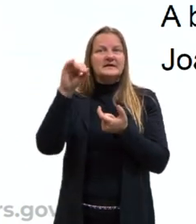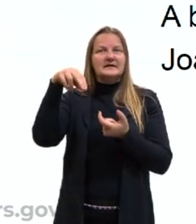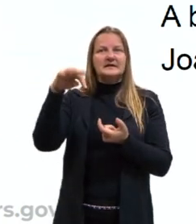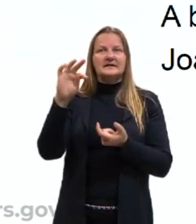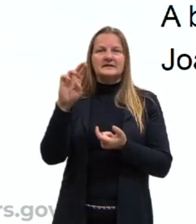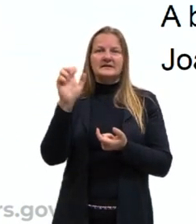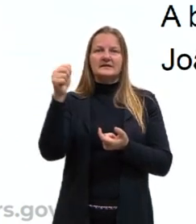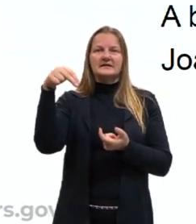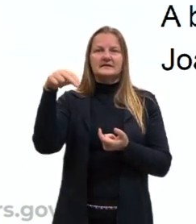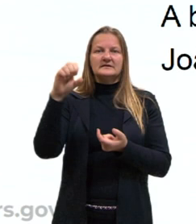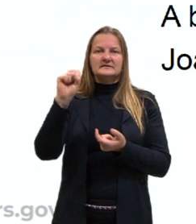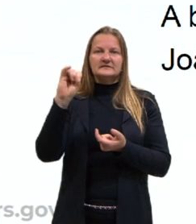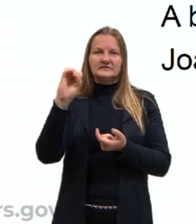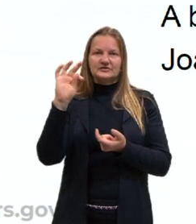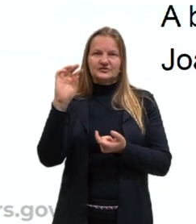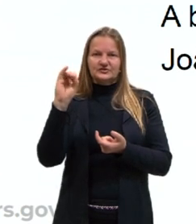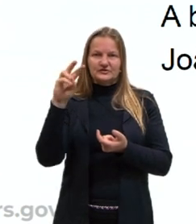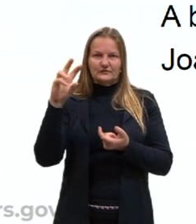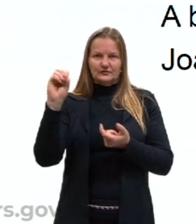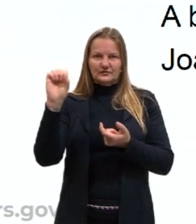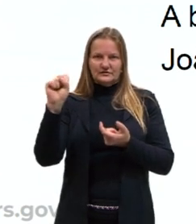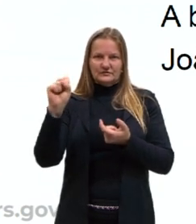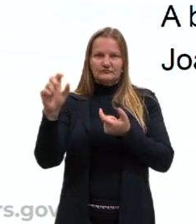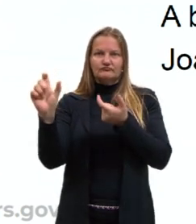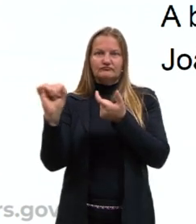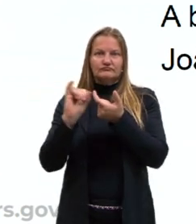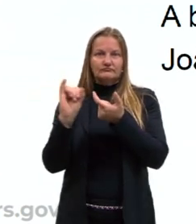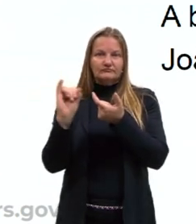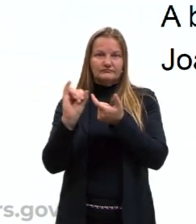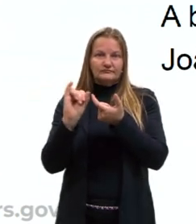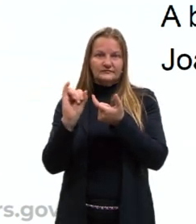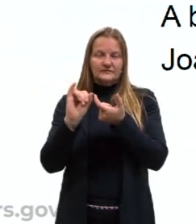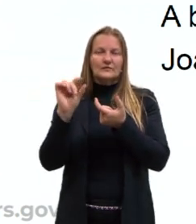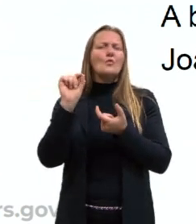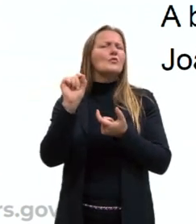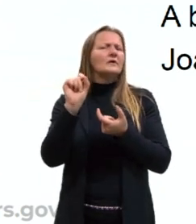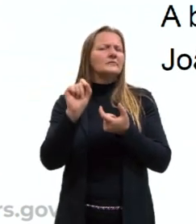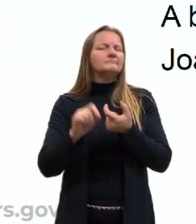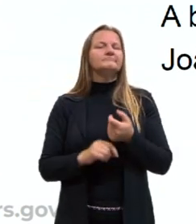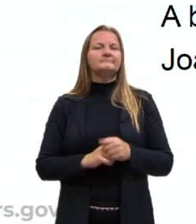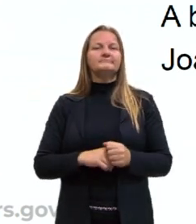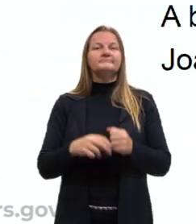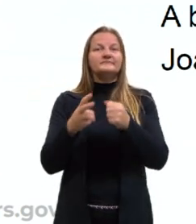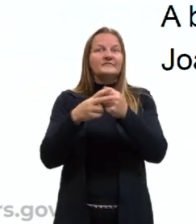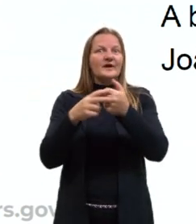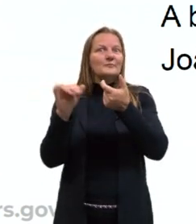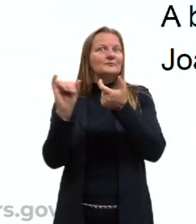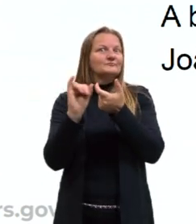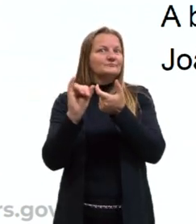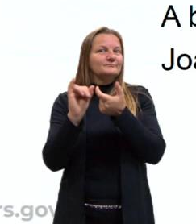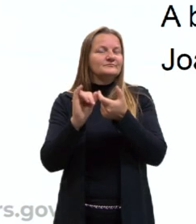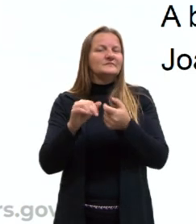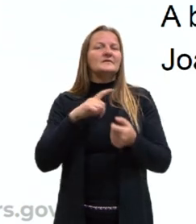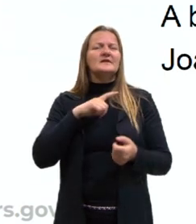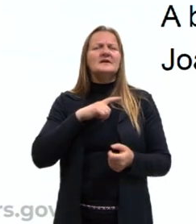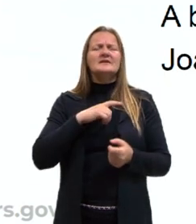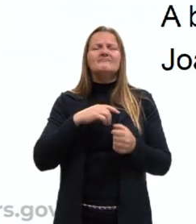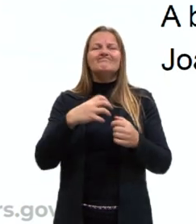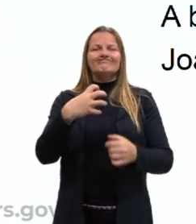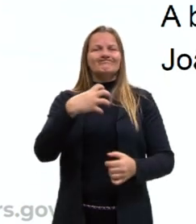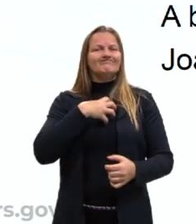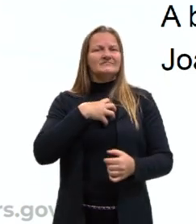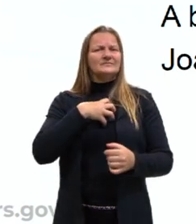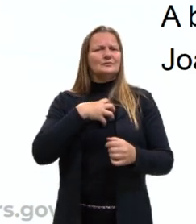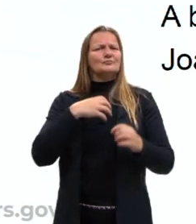o que é um verbo intransitivo? Verbo intransitivo é aquele que, por possuírem sentido